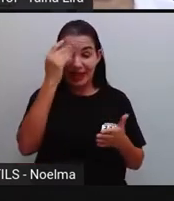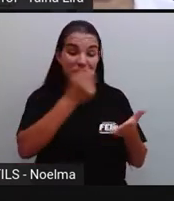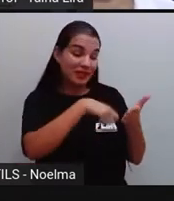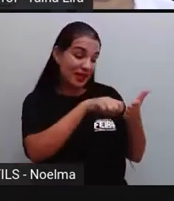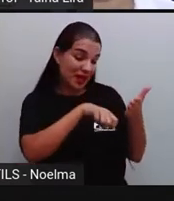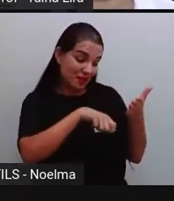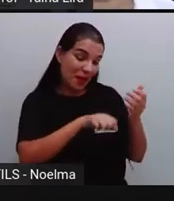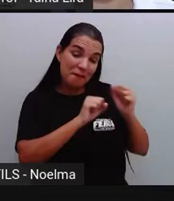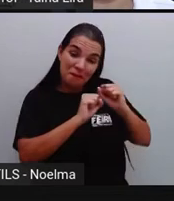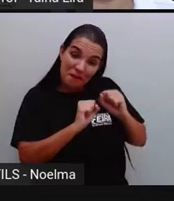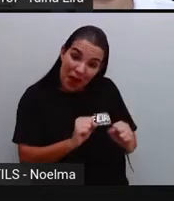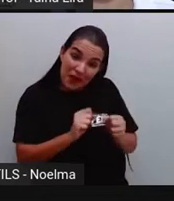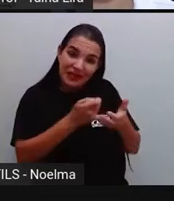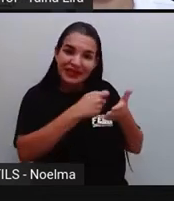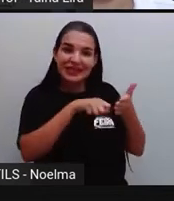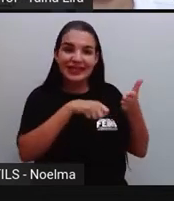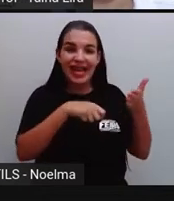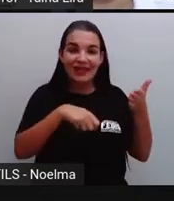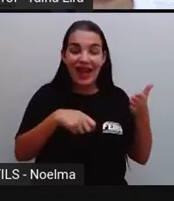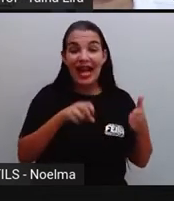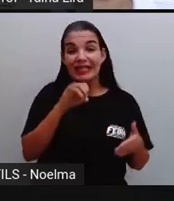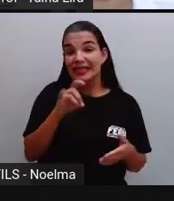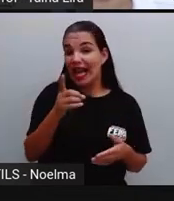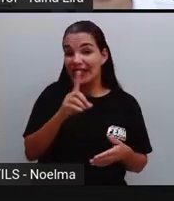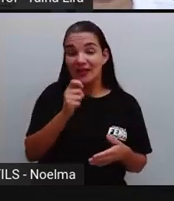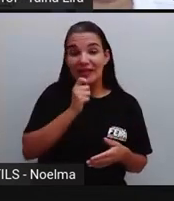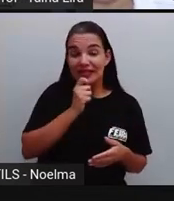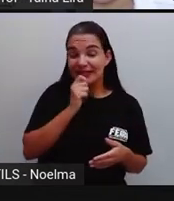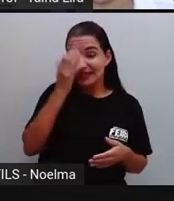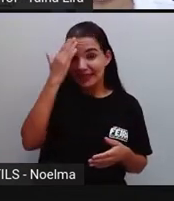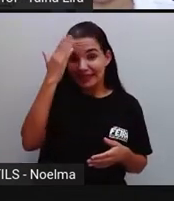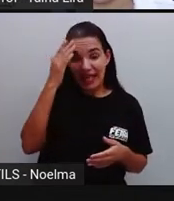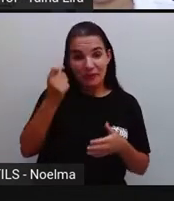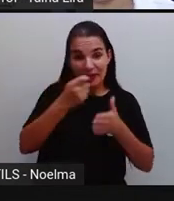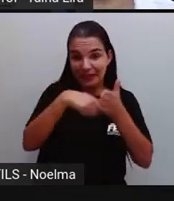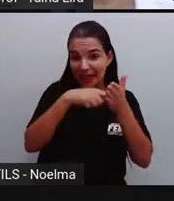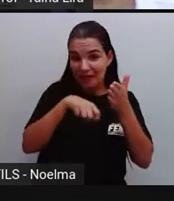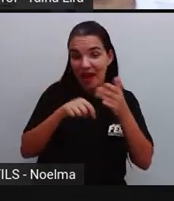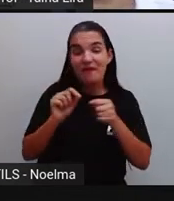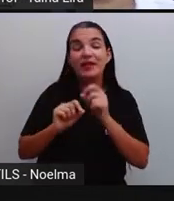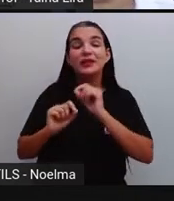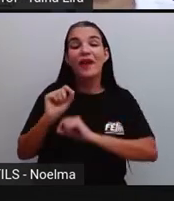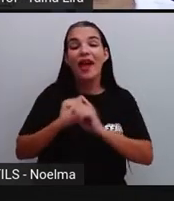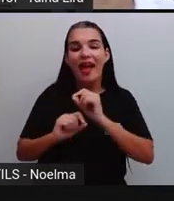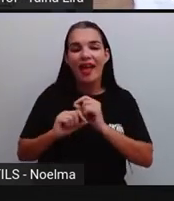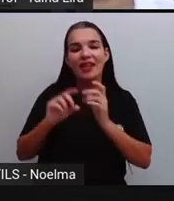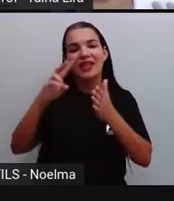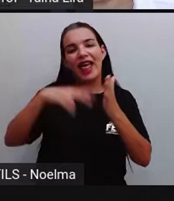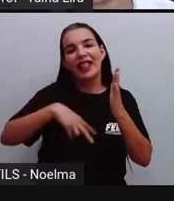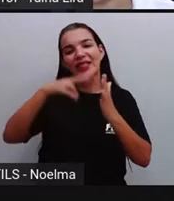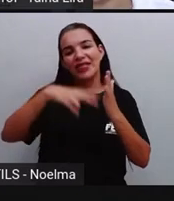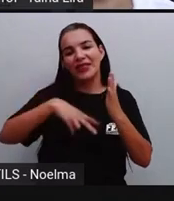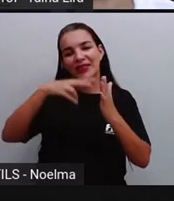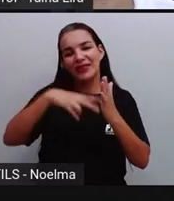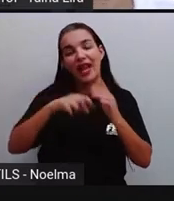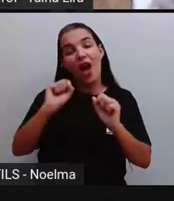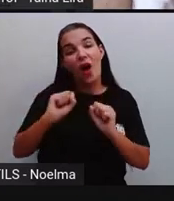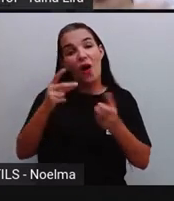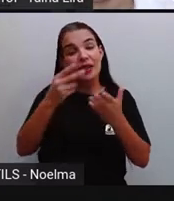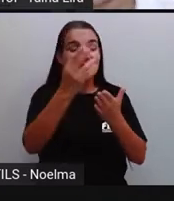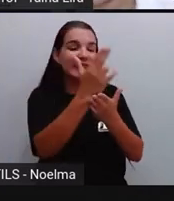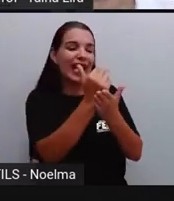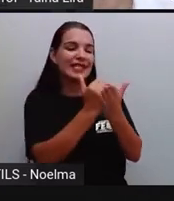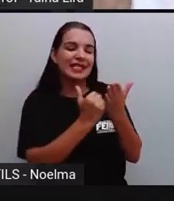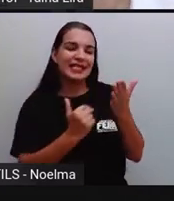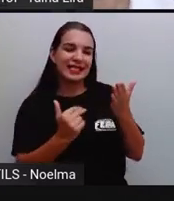pode fazer aí essas observações, né? Esse registro escrevendo. Quem ainda